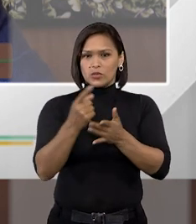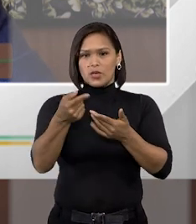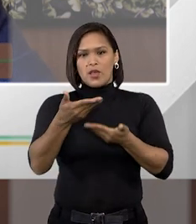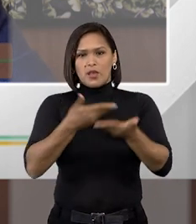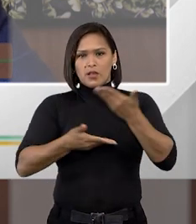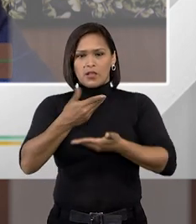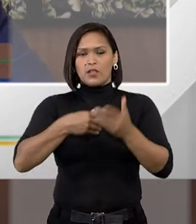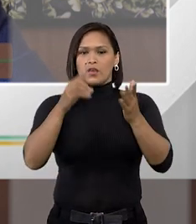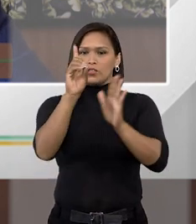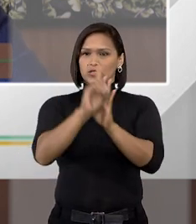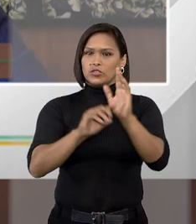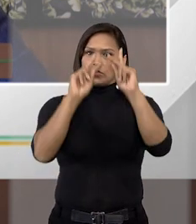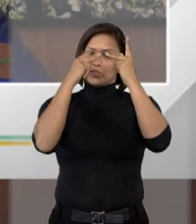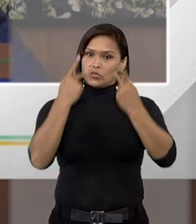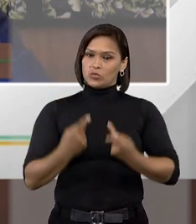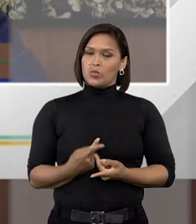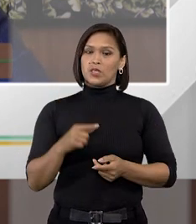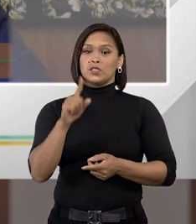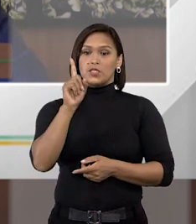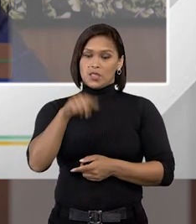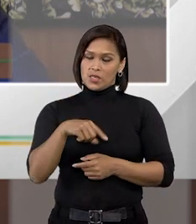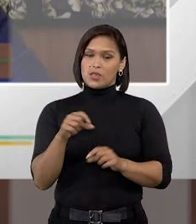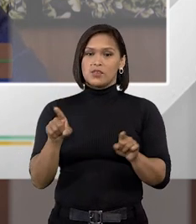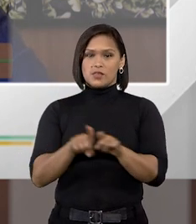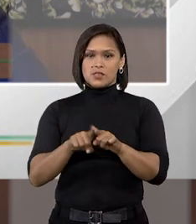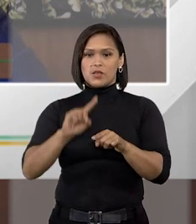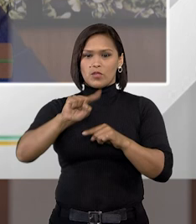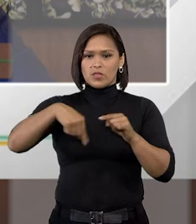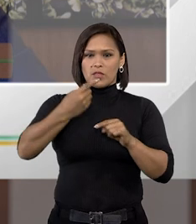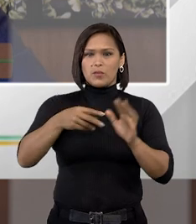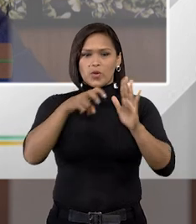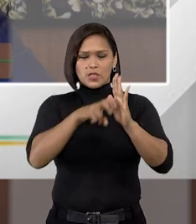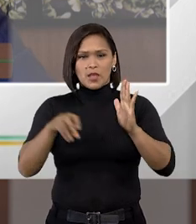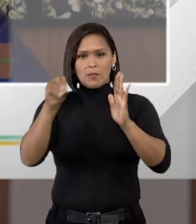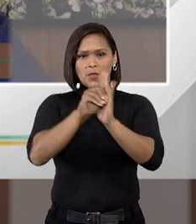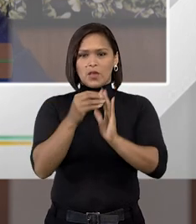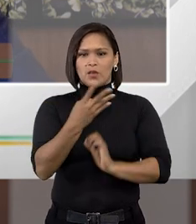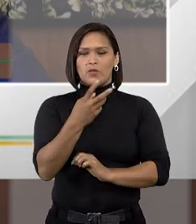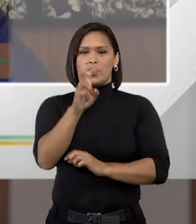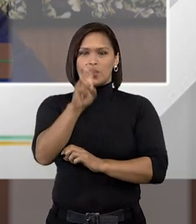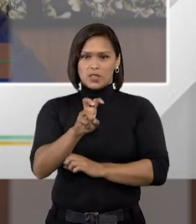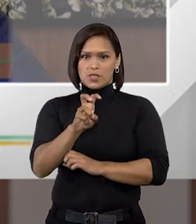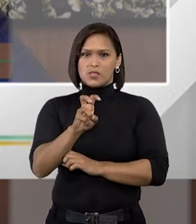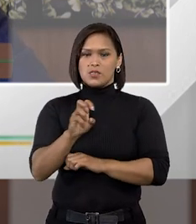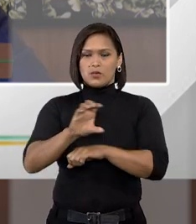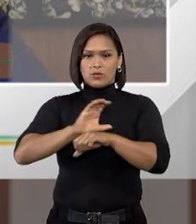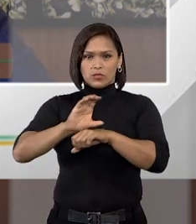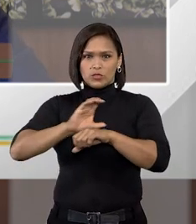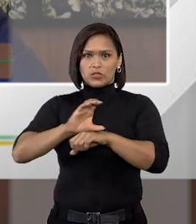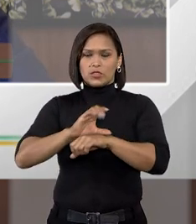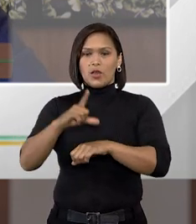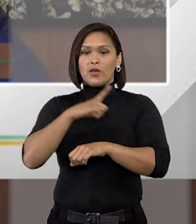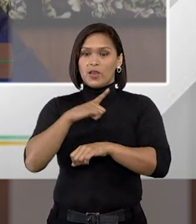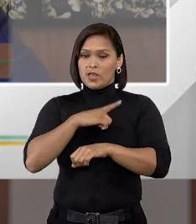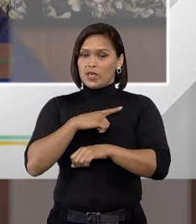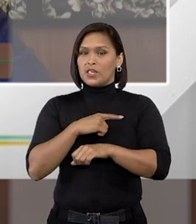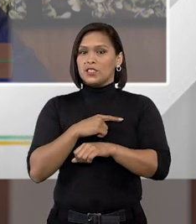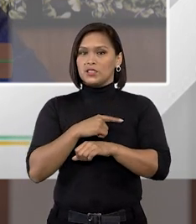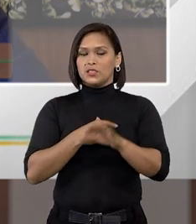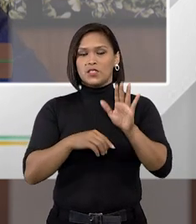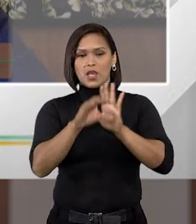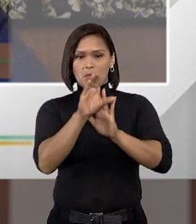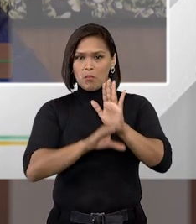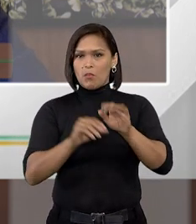relacionados a direitos humanos que eles são depois da emenda 45 da emenda constitucional 45 eles têm status